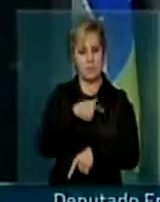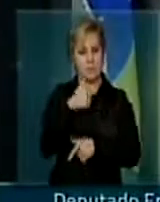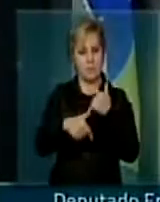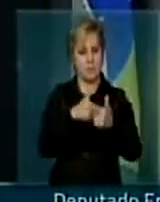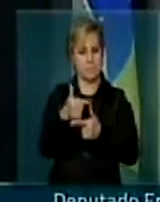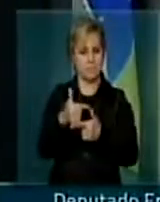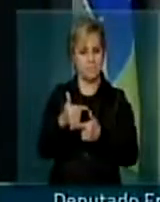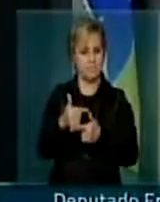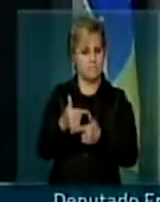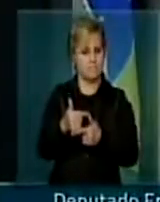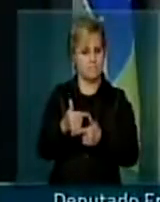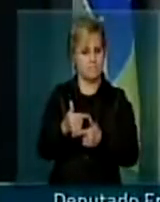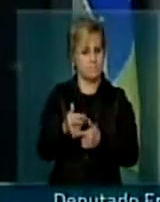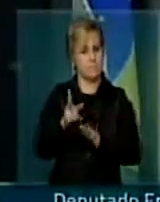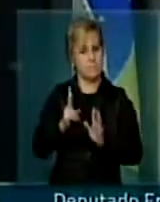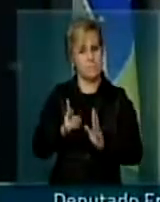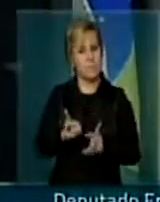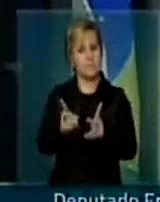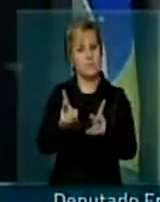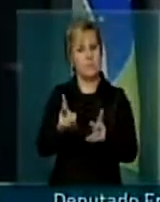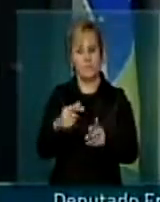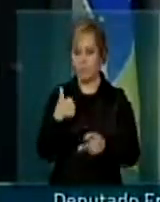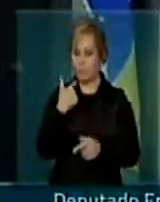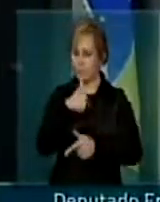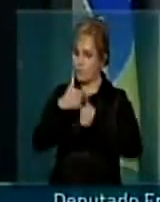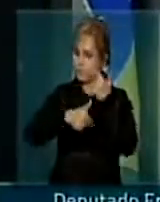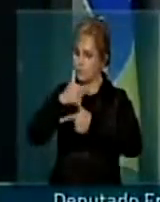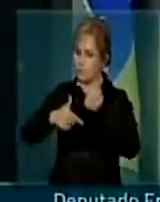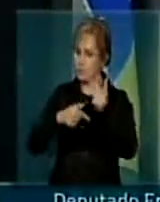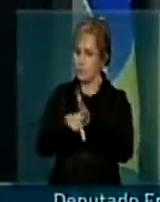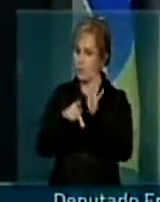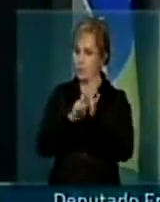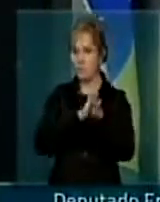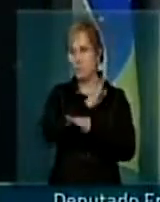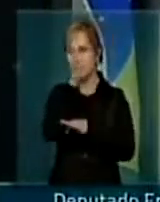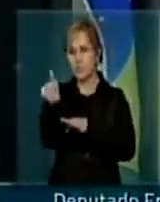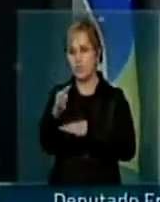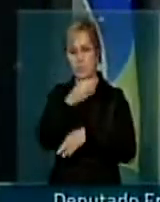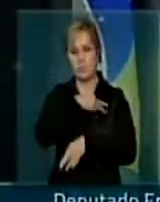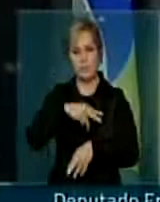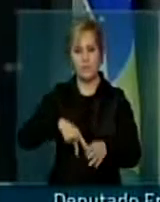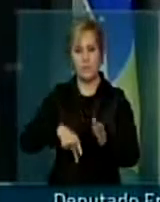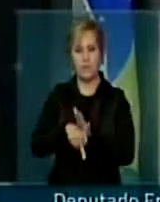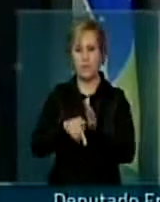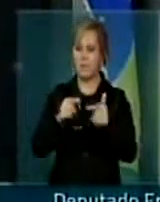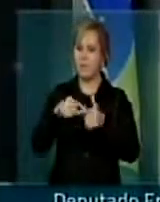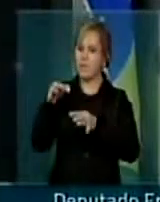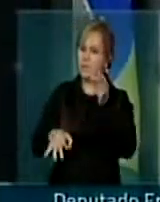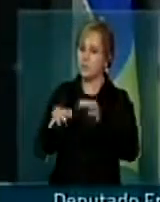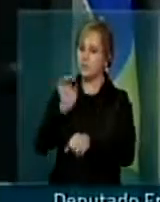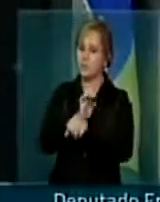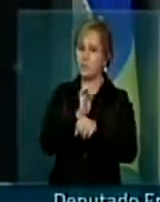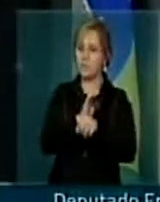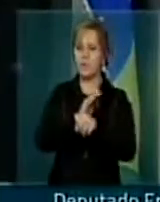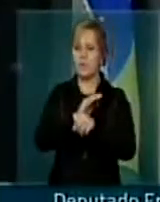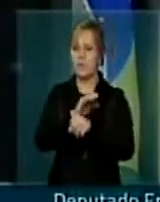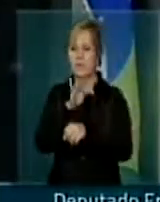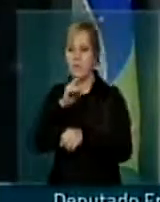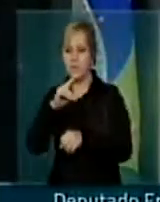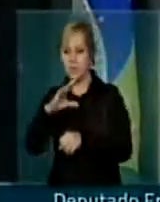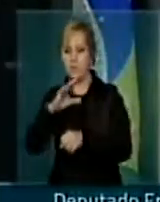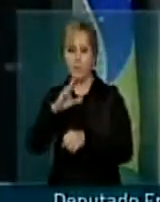angustiado. Quase todas as minhas ações que acabam no Ministério Público, na Justiça, no Tribunal de Contas do Estado, da União,